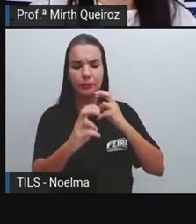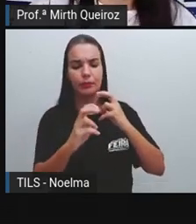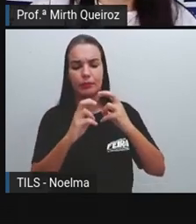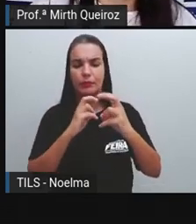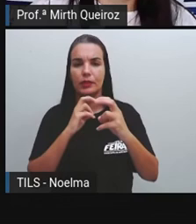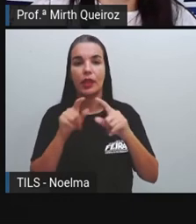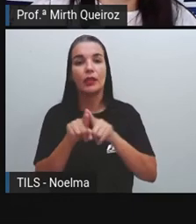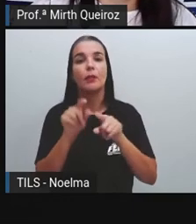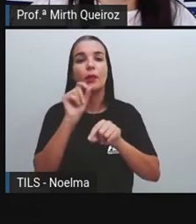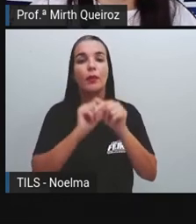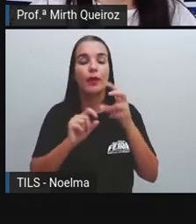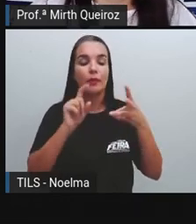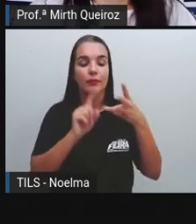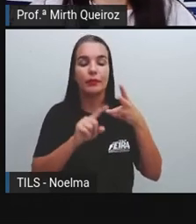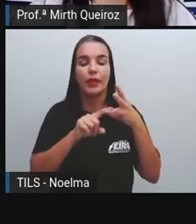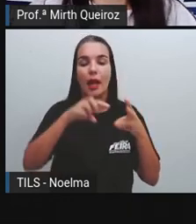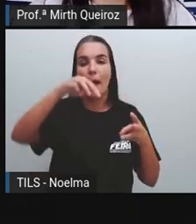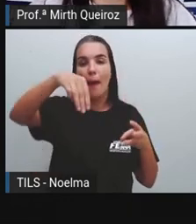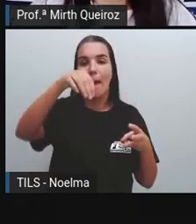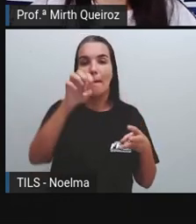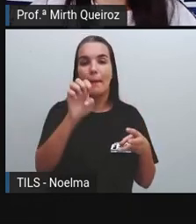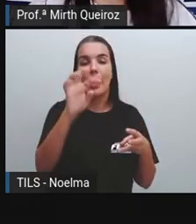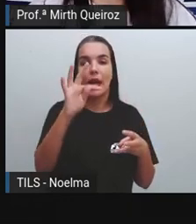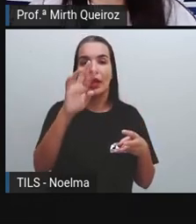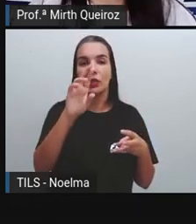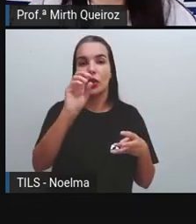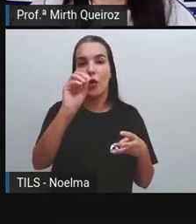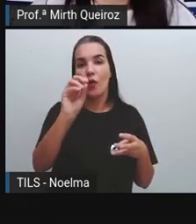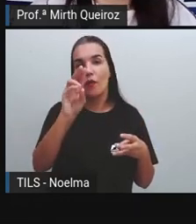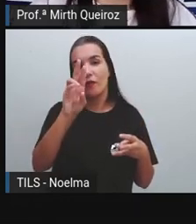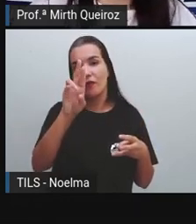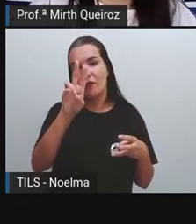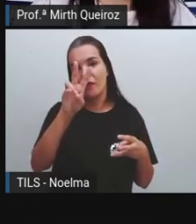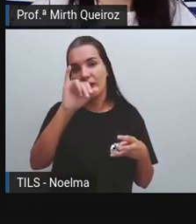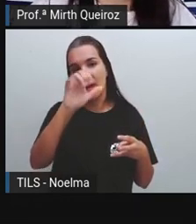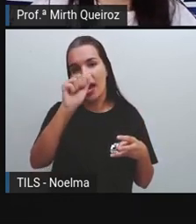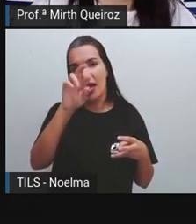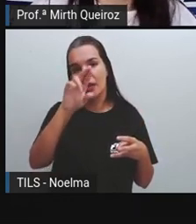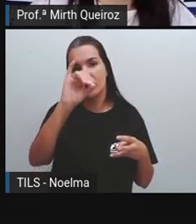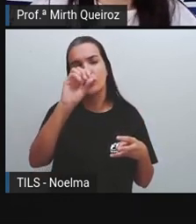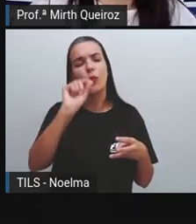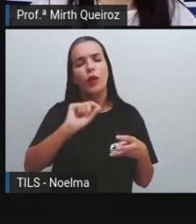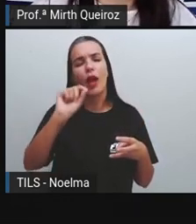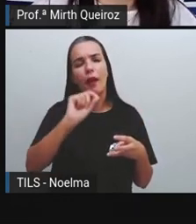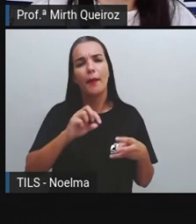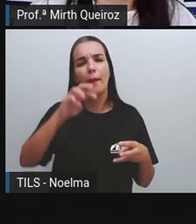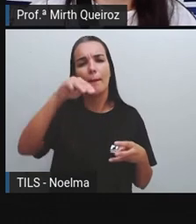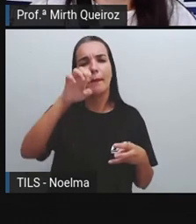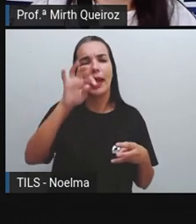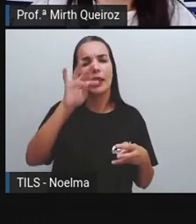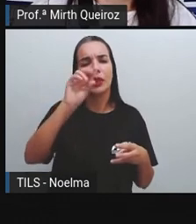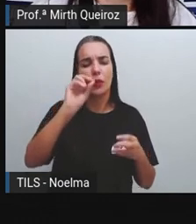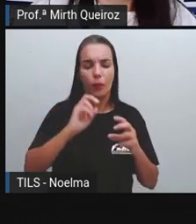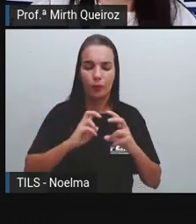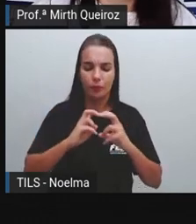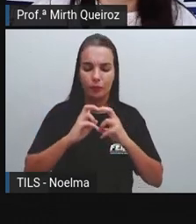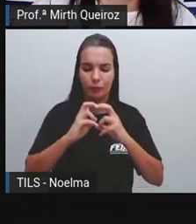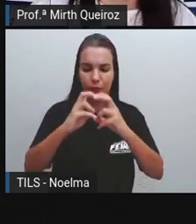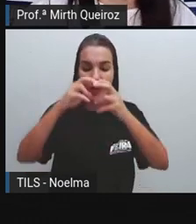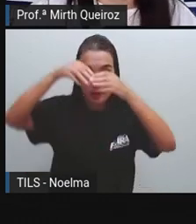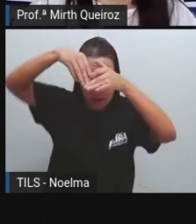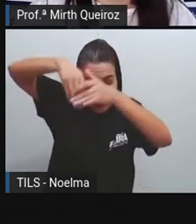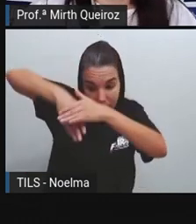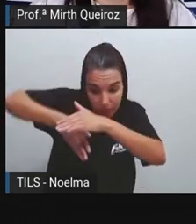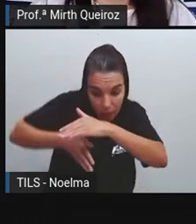E os metroviários, que são os transportes subterrâneos, que é o caso do metrô, que vai permitir as pessoas circularem de um lugar para outro,